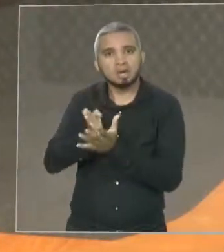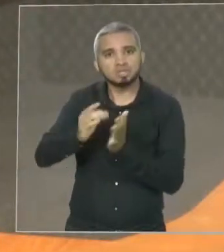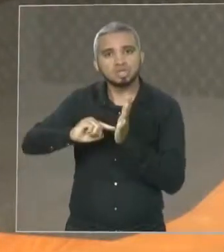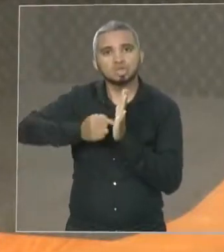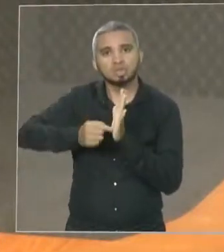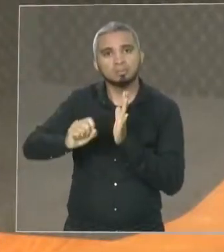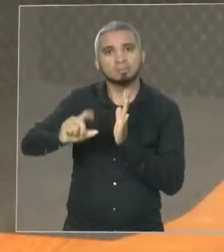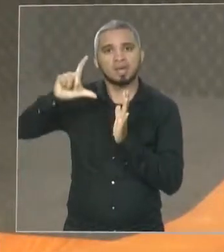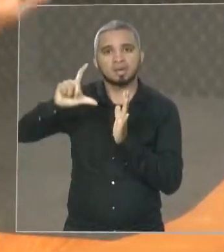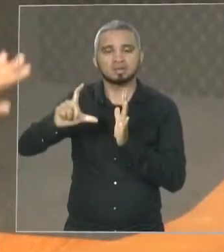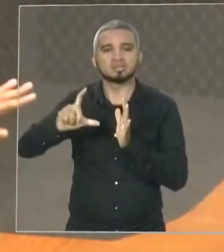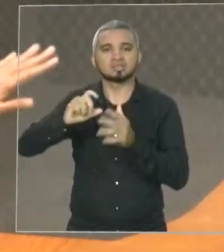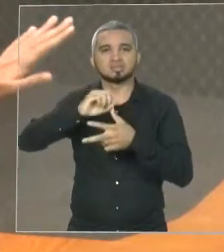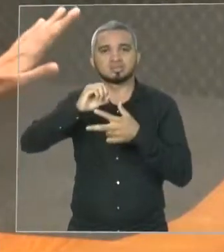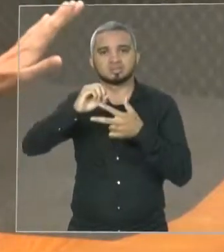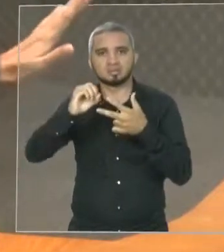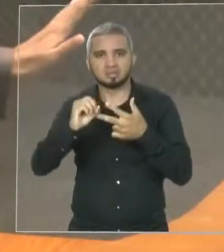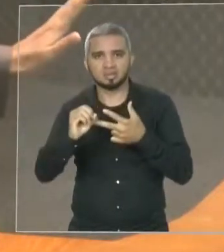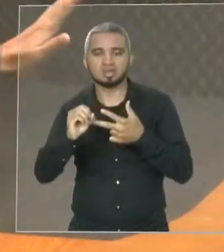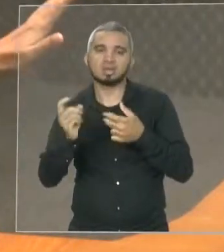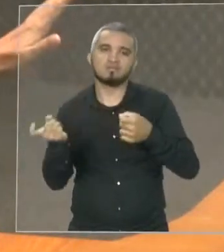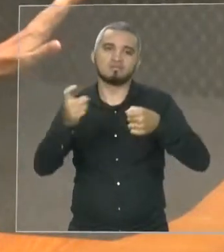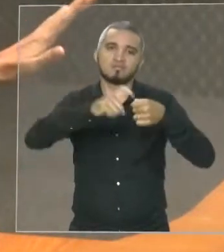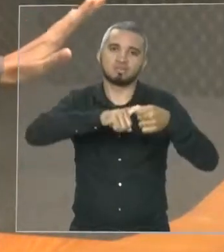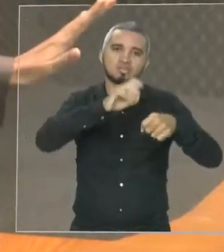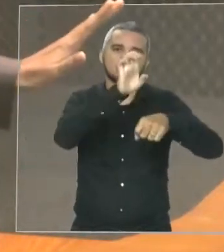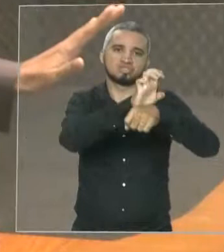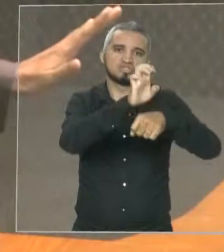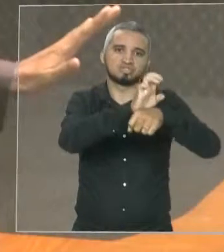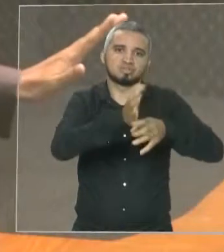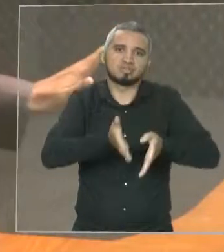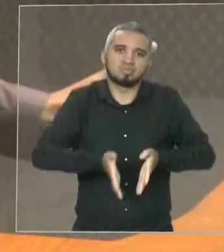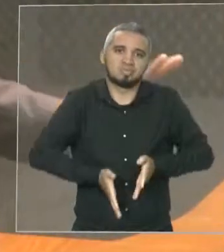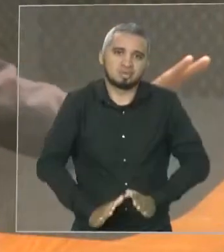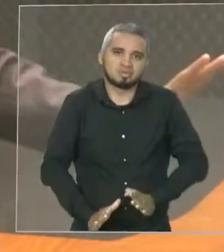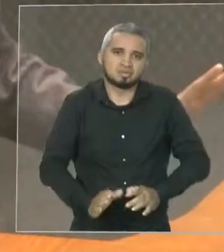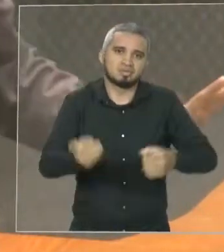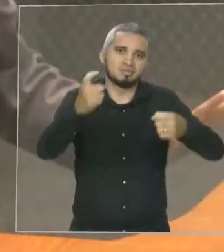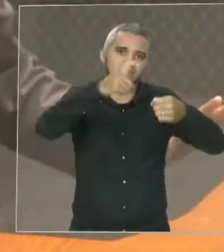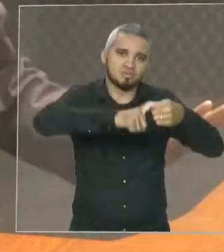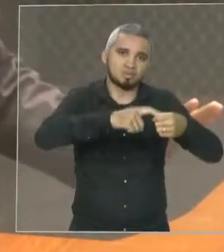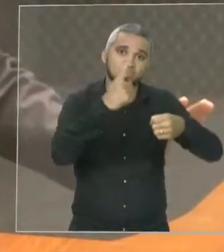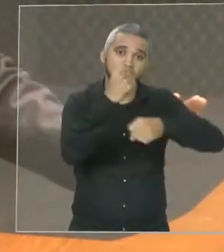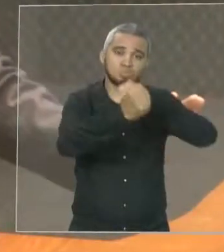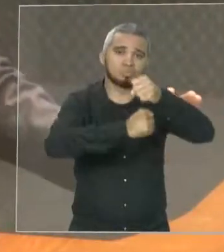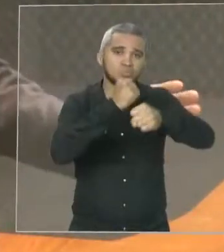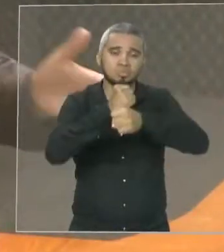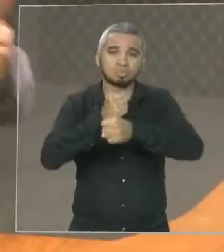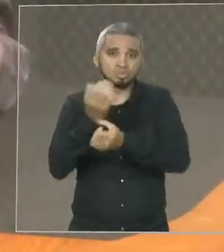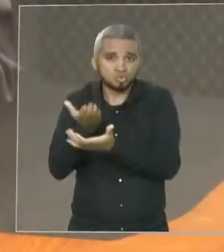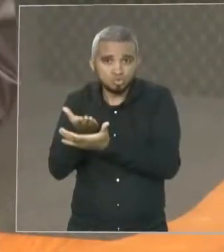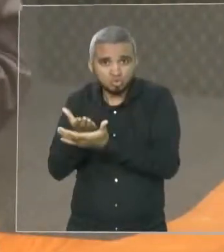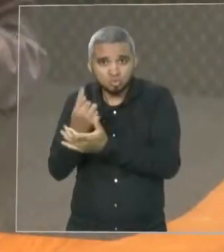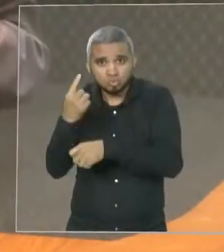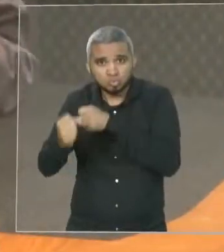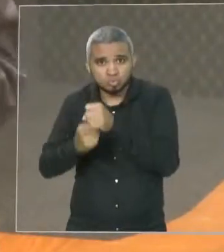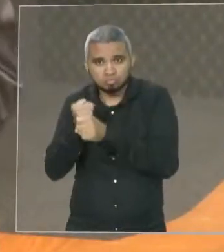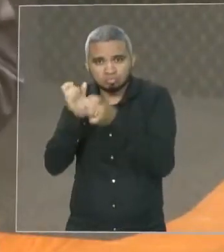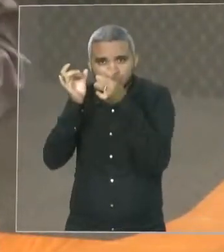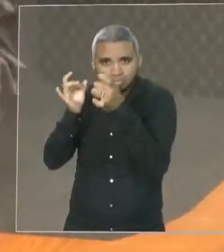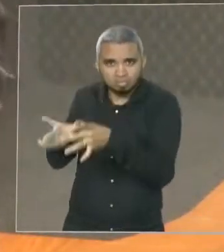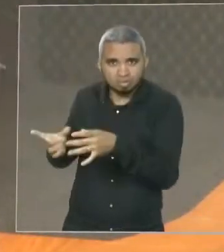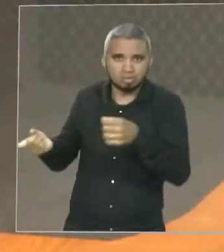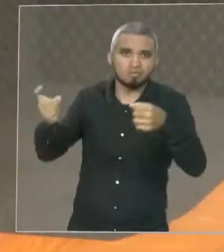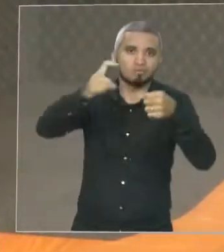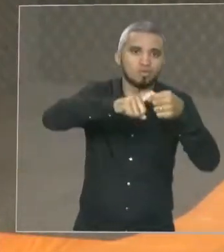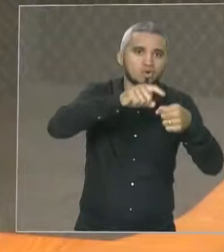embora, ele volta para o seu estado de origem, ainda no primeiro ano do seu curso. E o que é que acontece com a